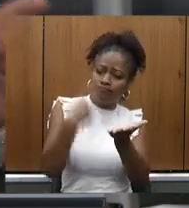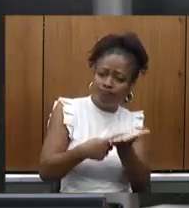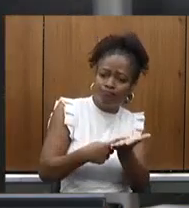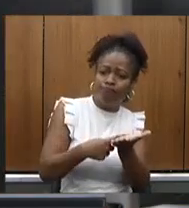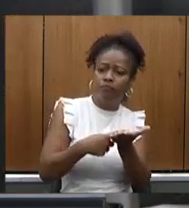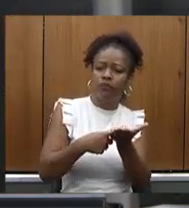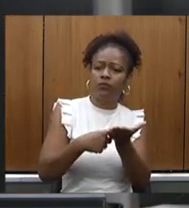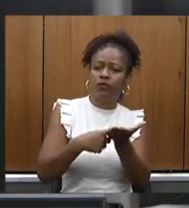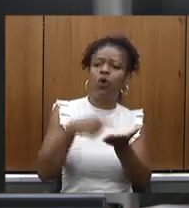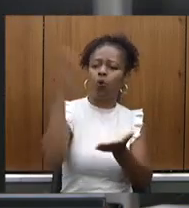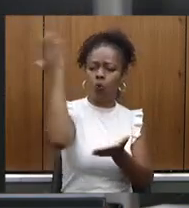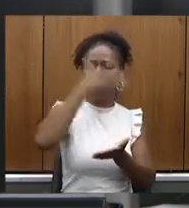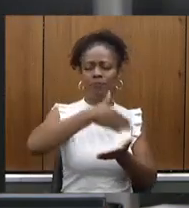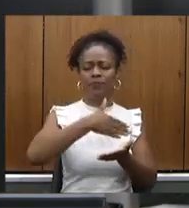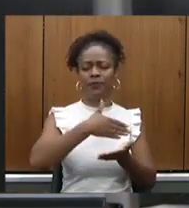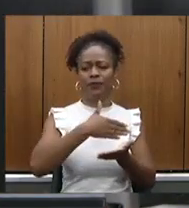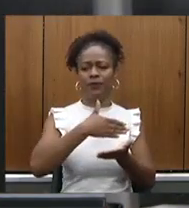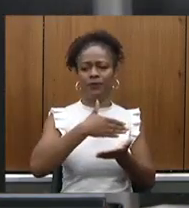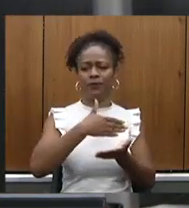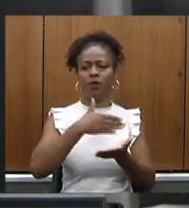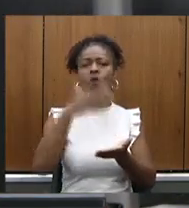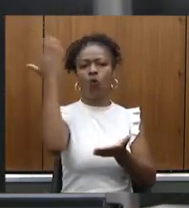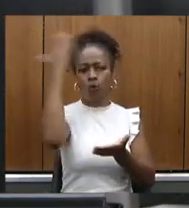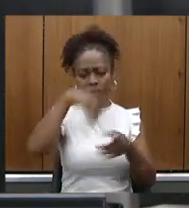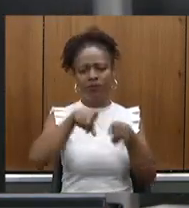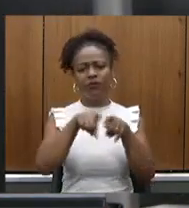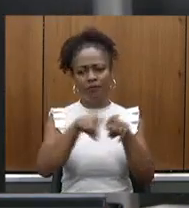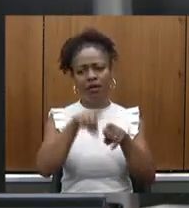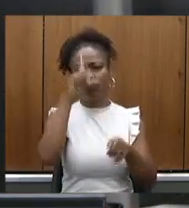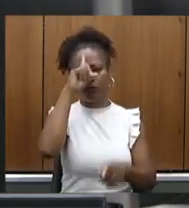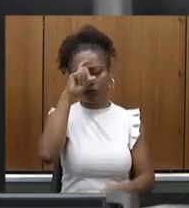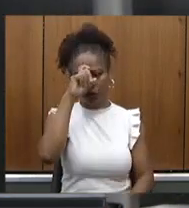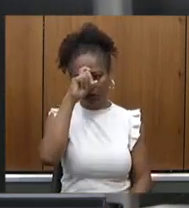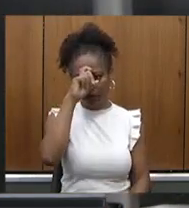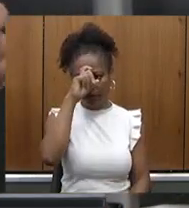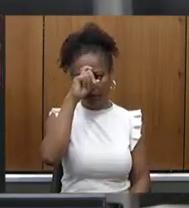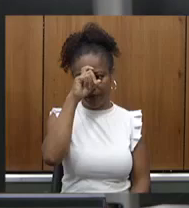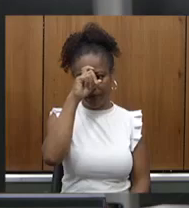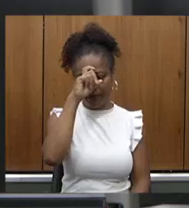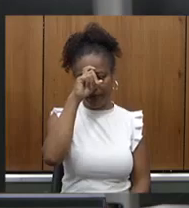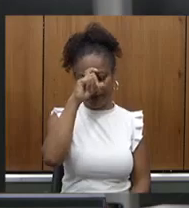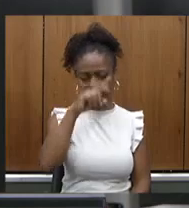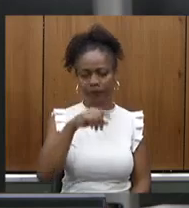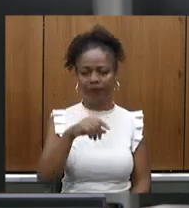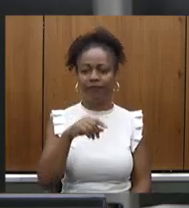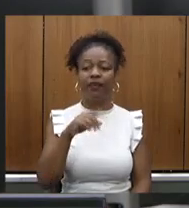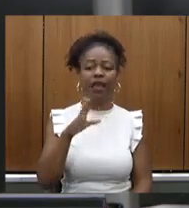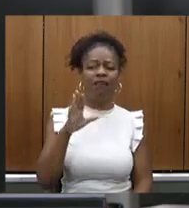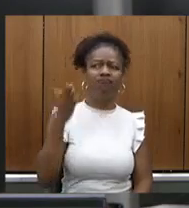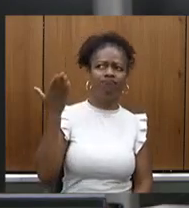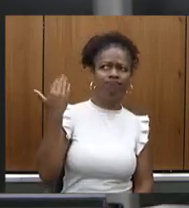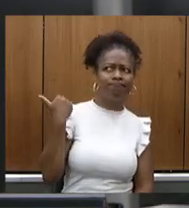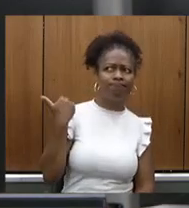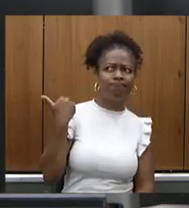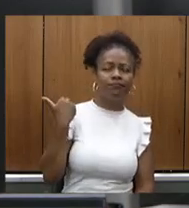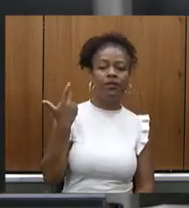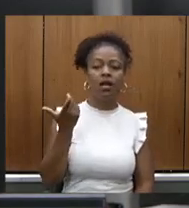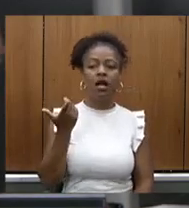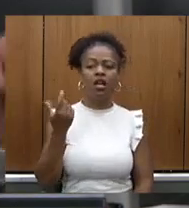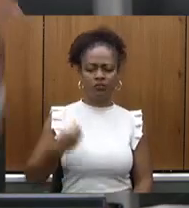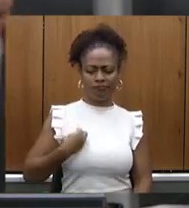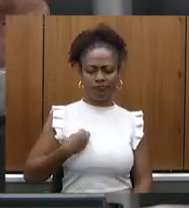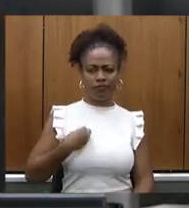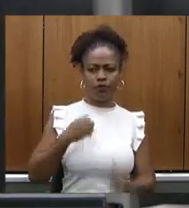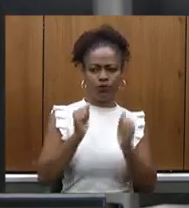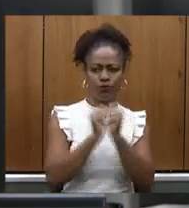compromissos com os nossos hospitais certa vez nós tivemos juntamente com o governador Zema na